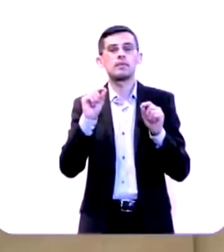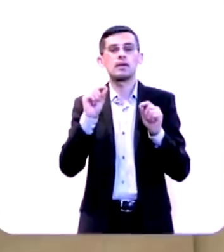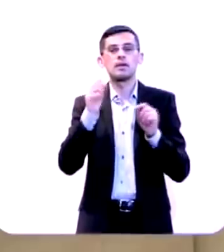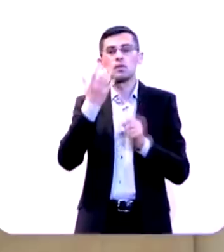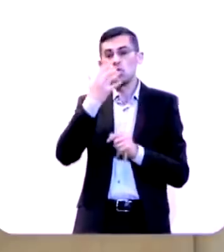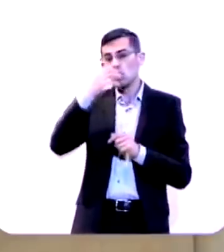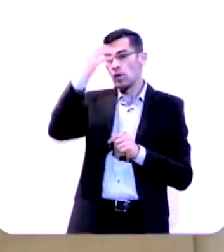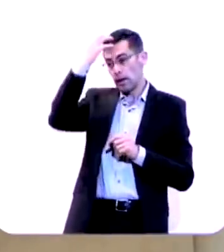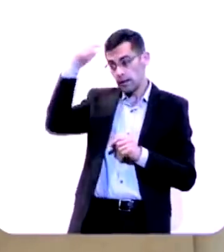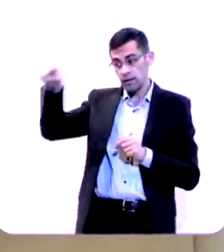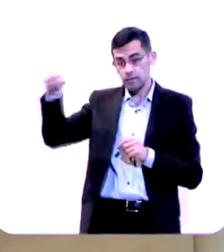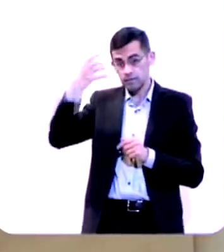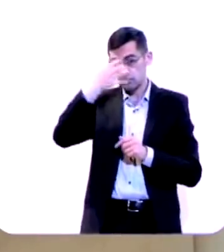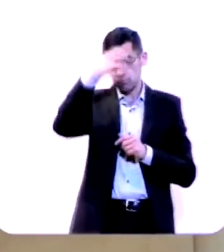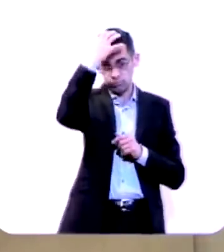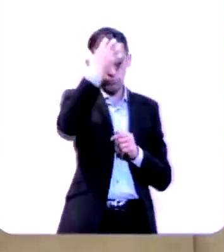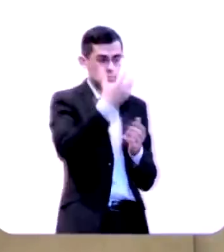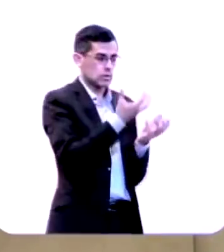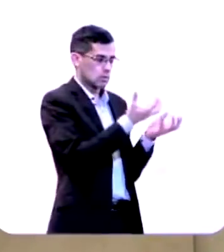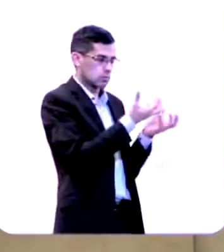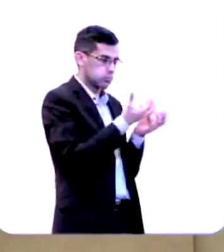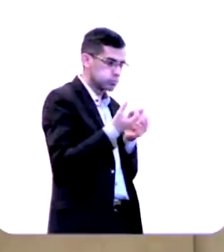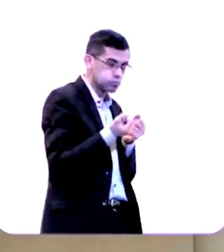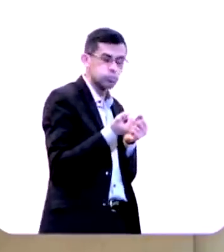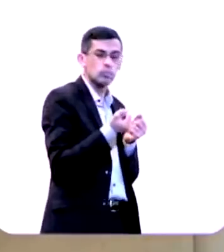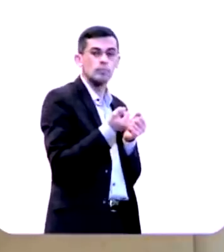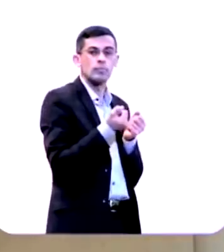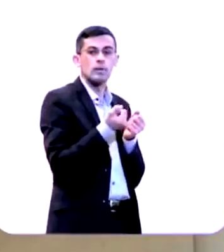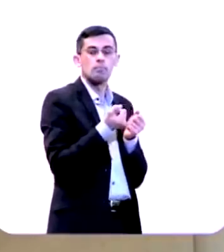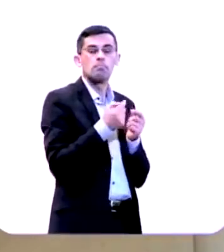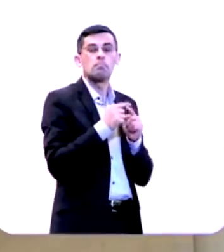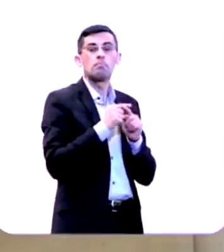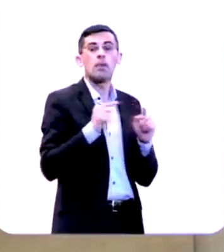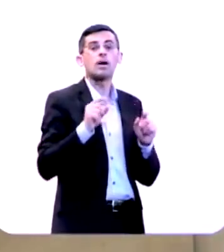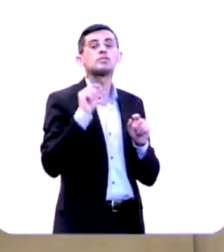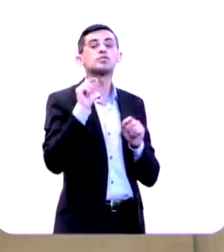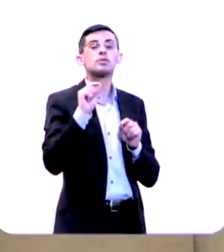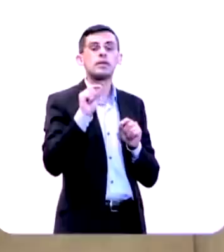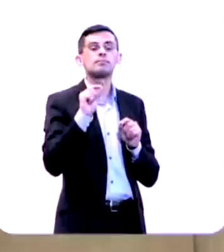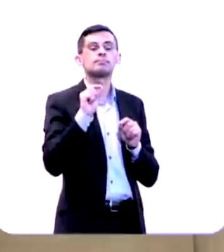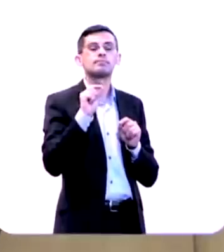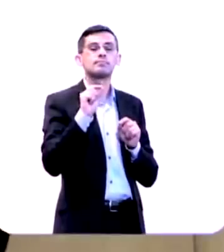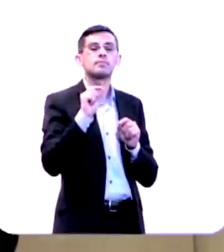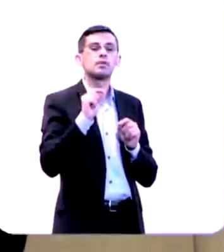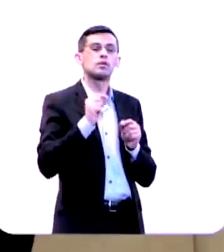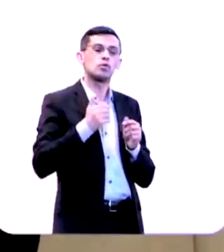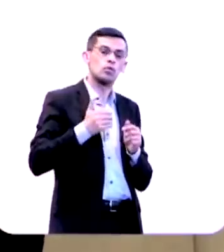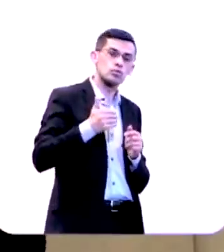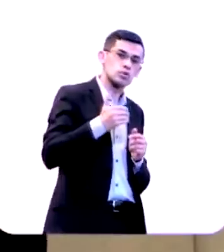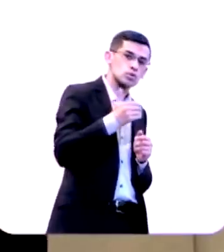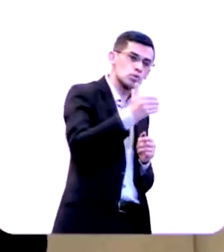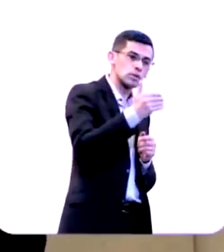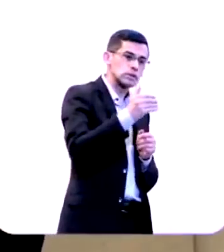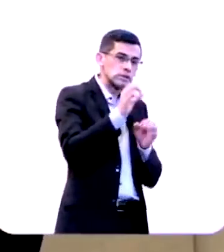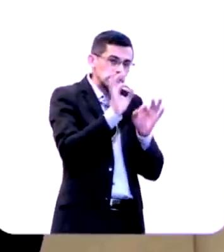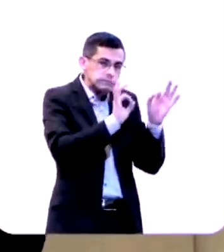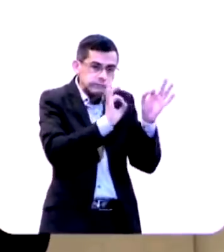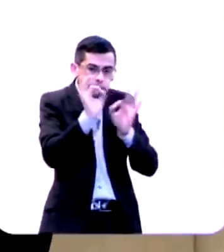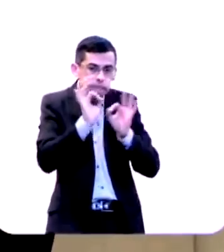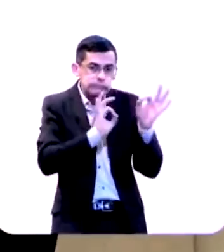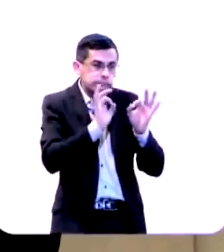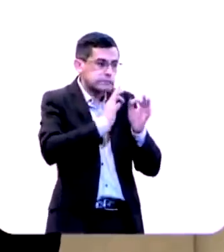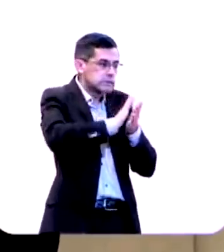ele recebeu o tributo, o rei Sennacherib recebeu o tributo, mas mesmo assim continuou no seu projeto